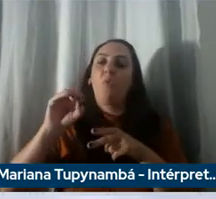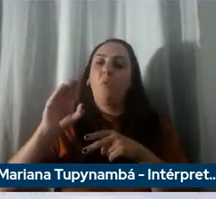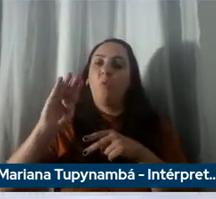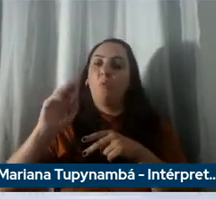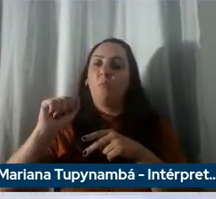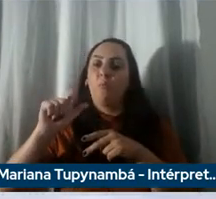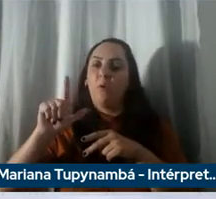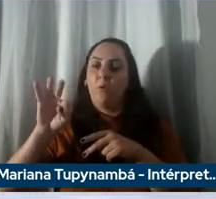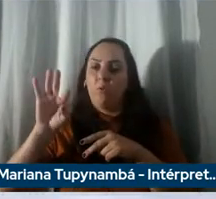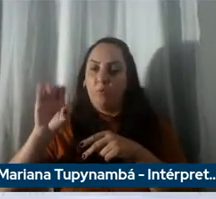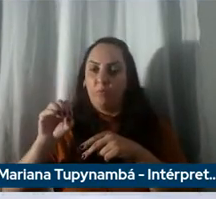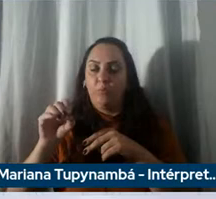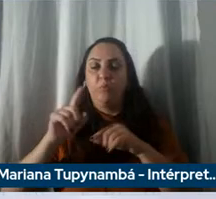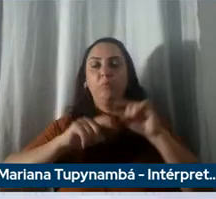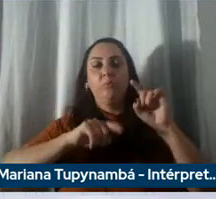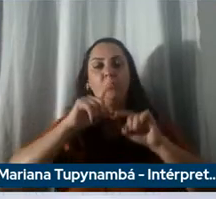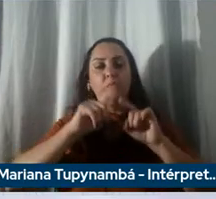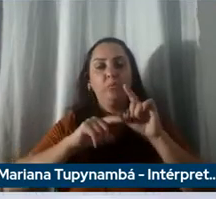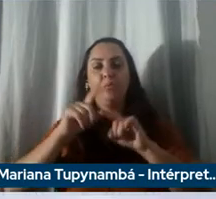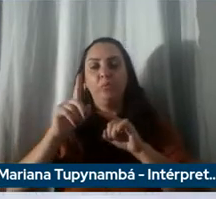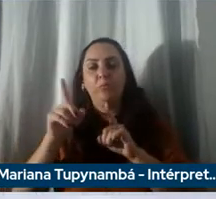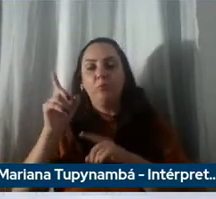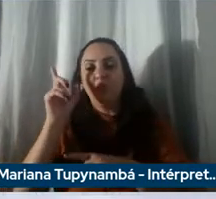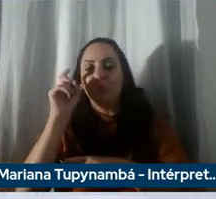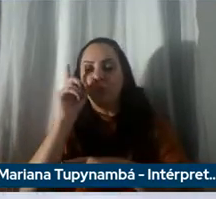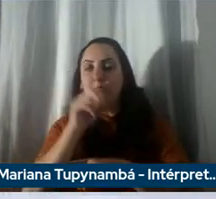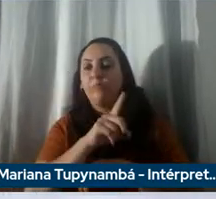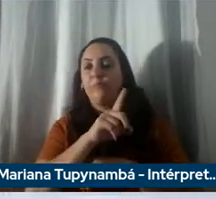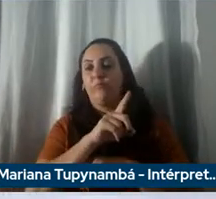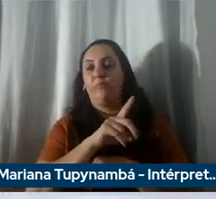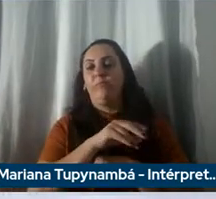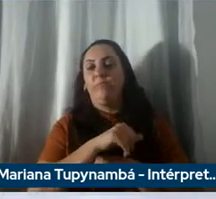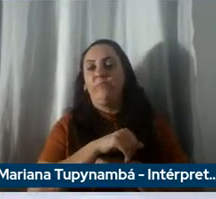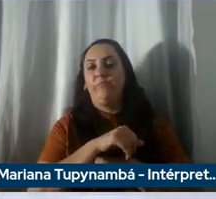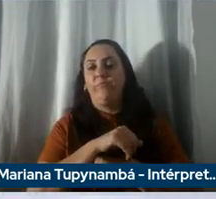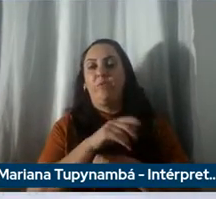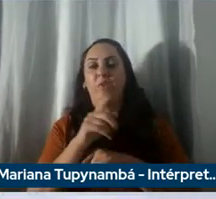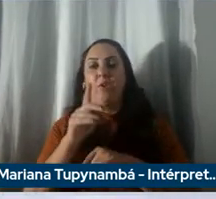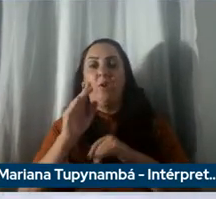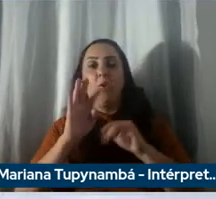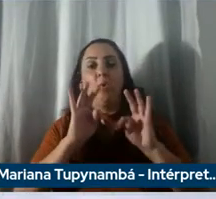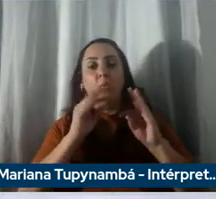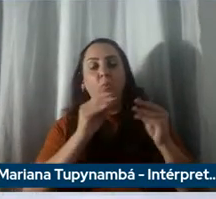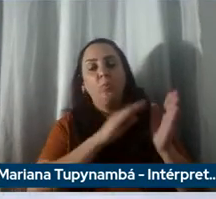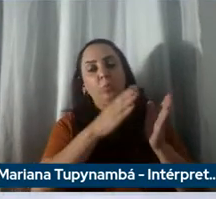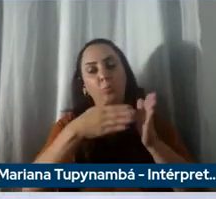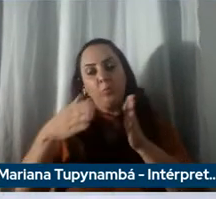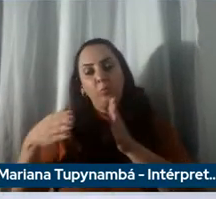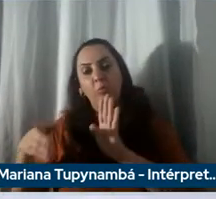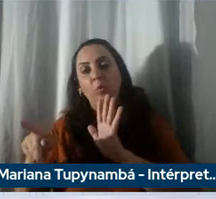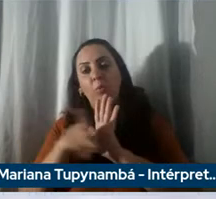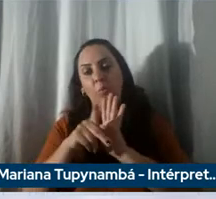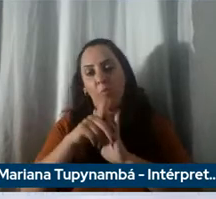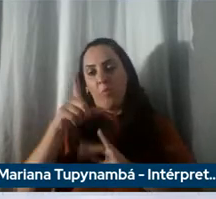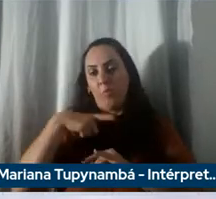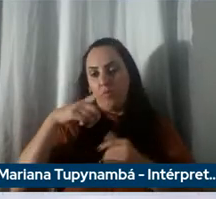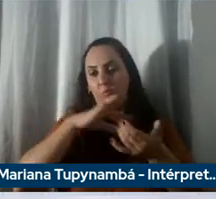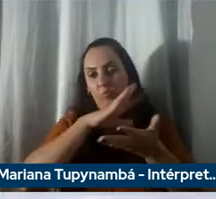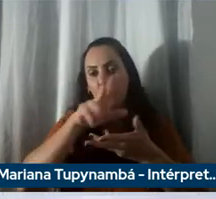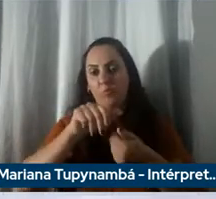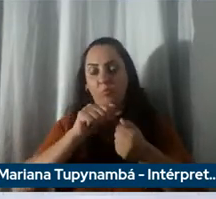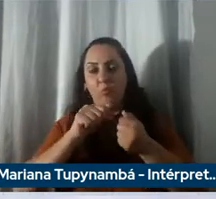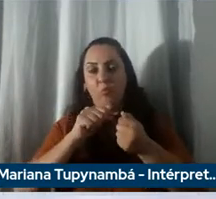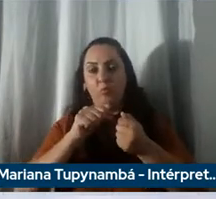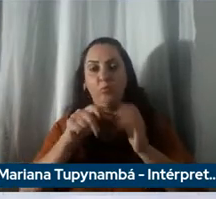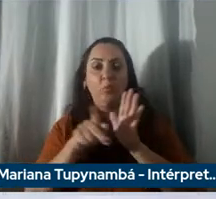matéria-prima um pouco difícil porque quase toda a produção de cobalto no mundo é concentrada num